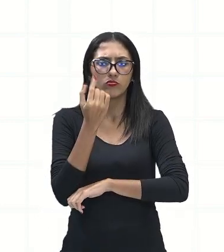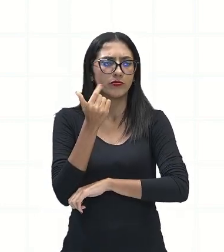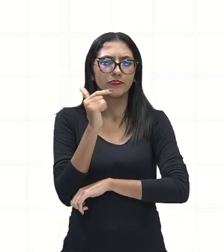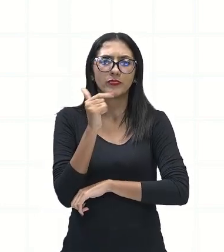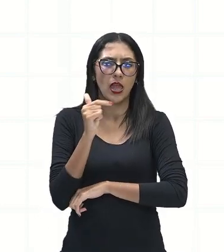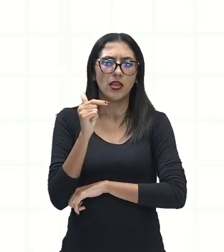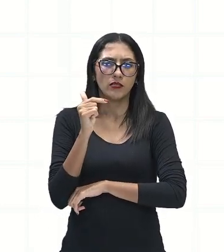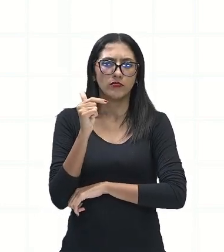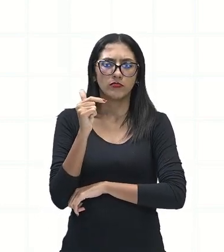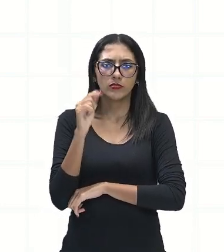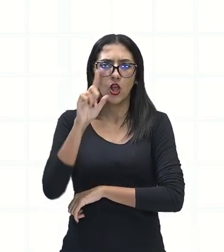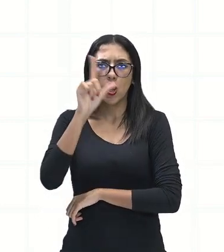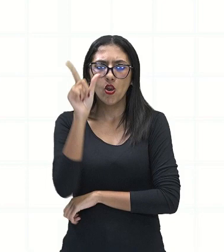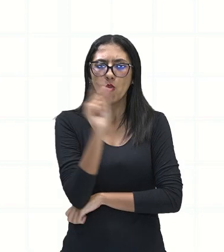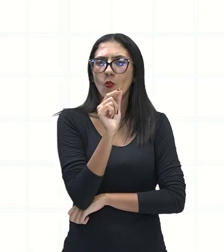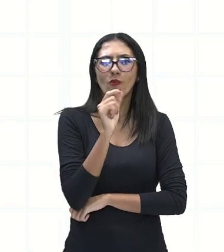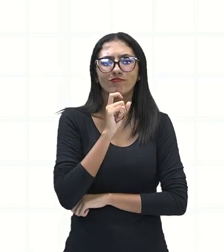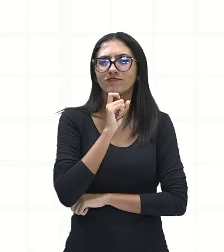Então, observe que aqui,